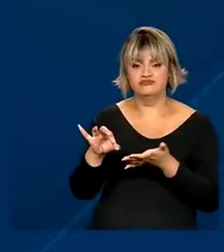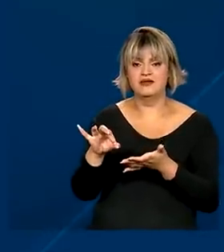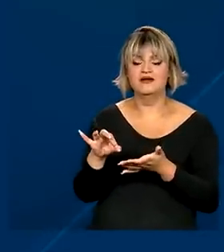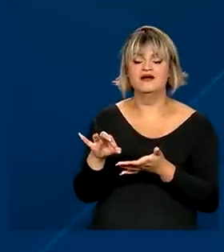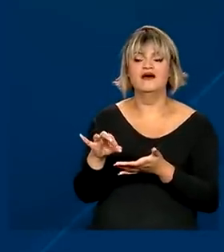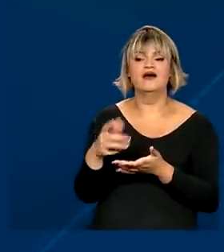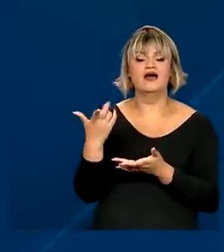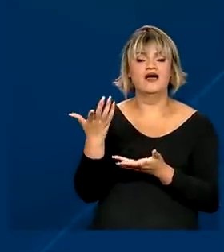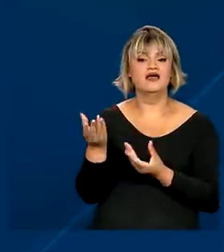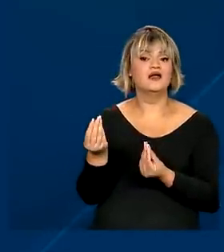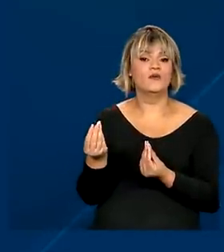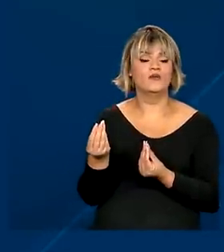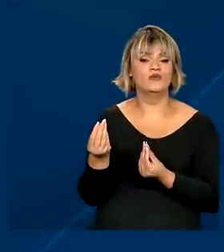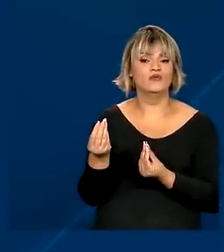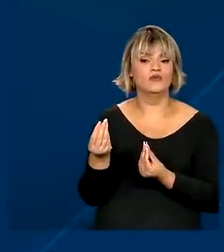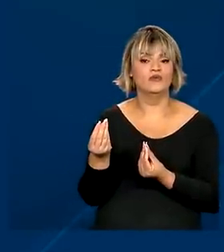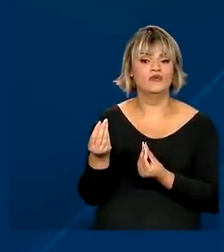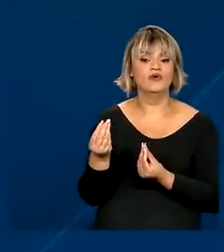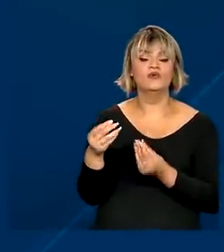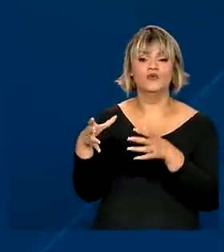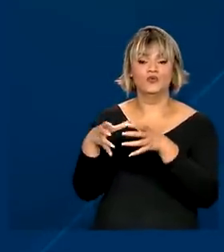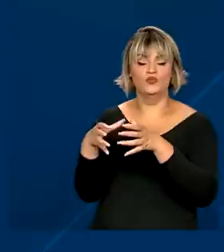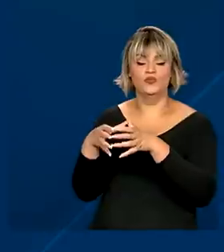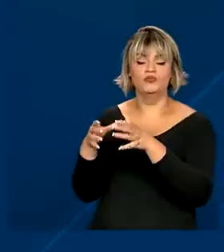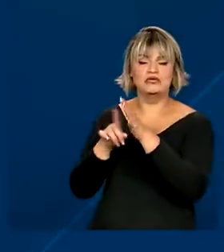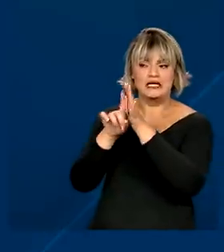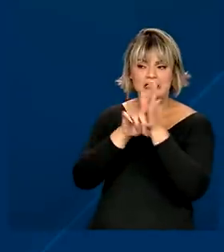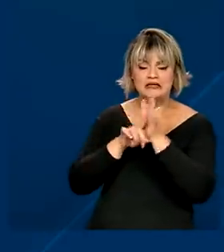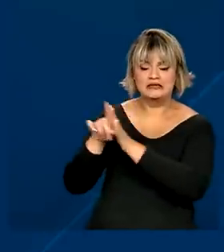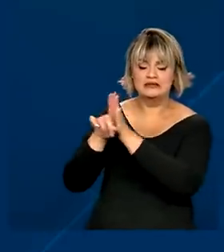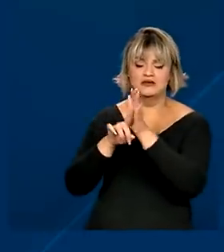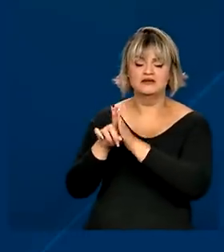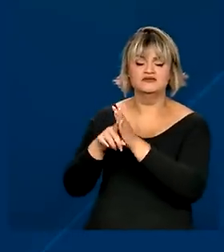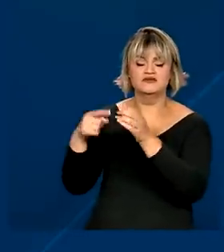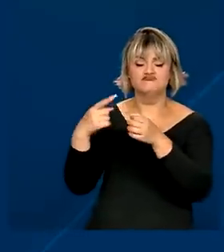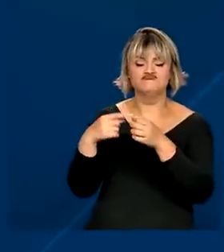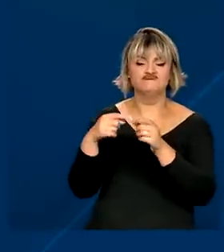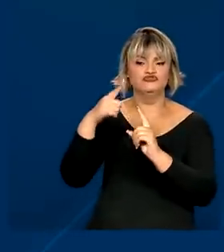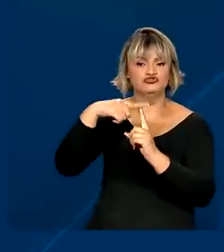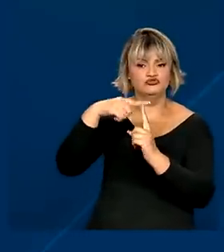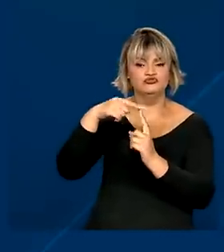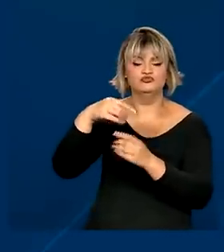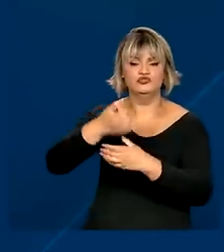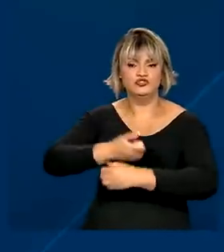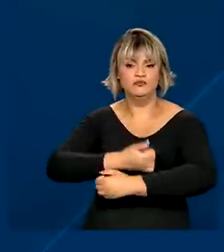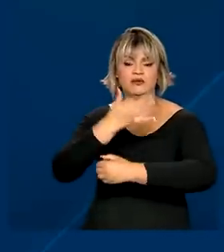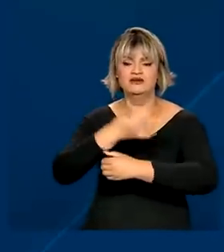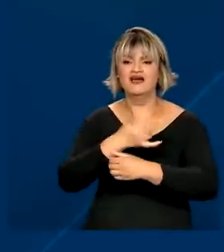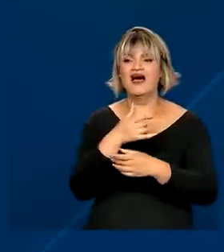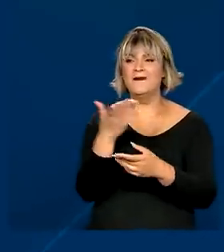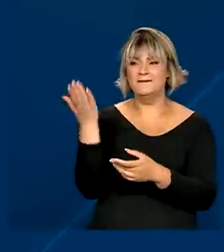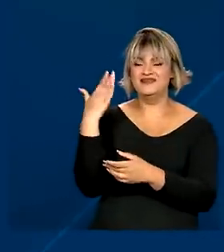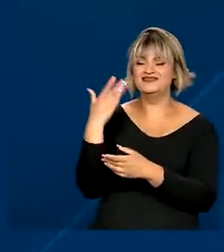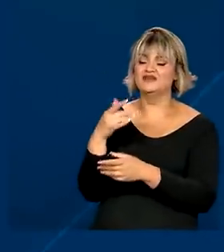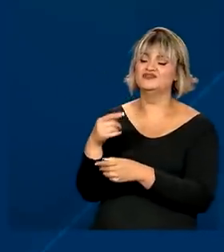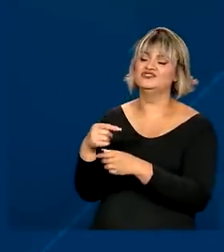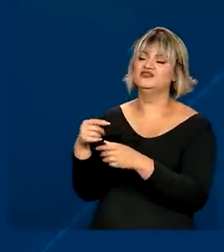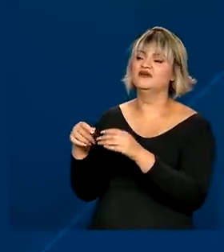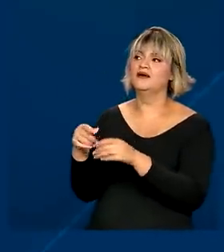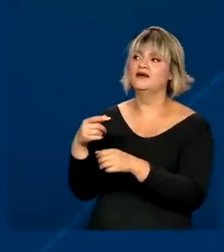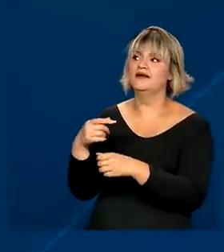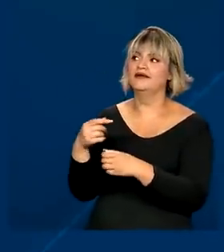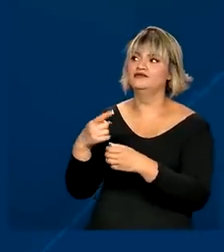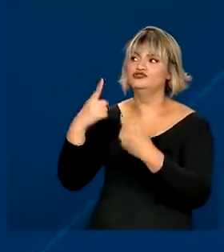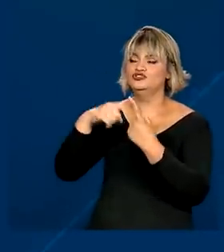passam a ser feitos com indicação do grupo de espécies, não sendo mais necessário listar todas as subespécies